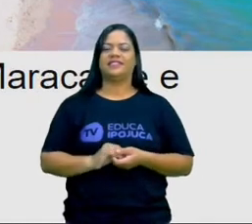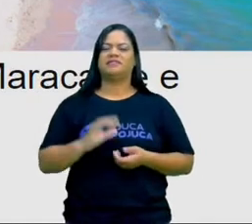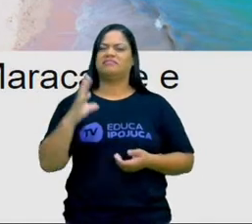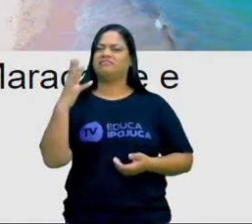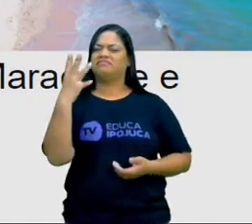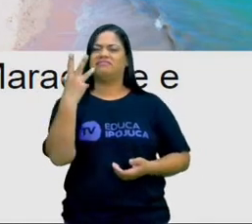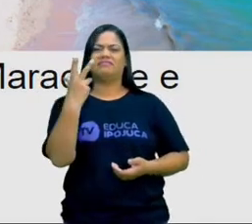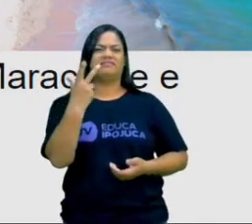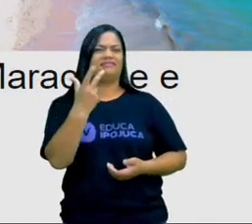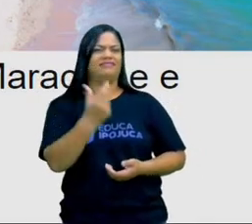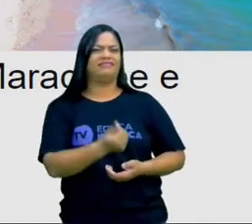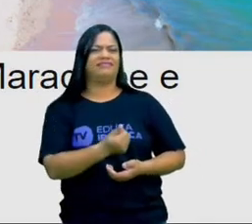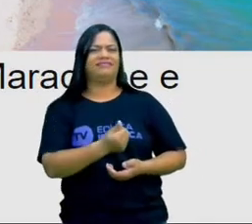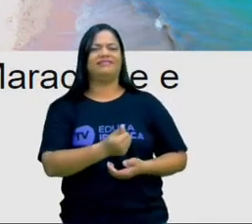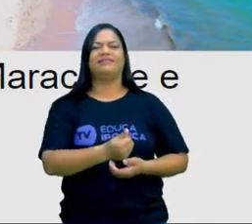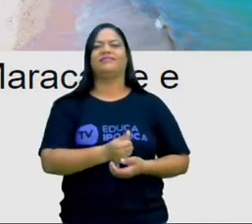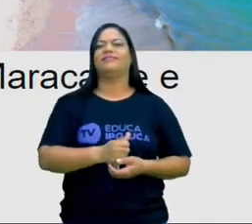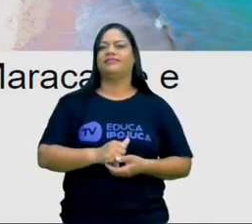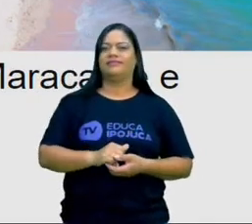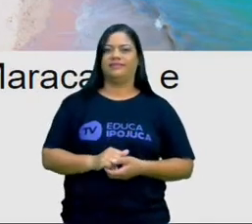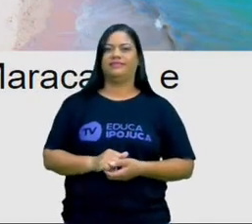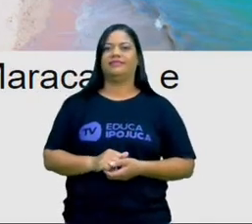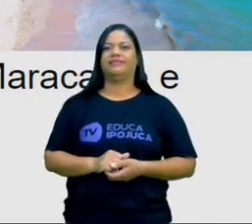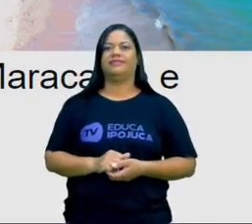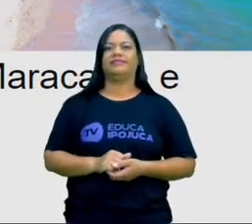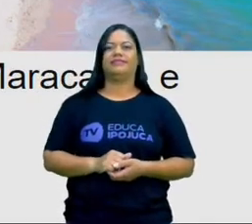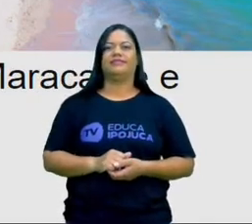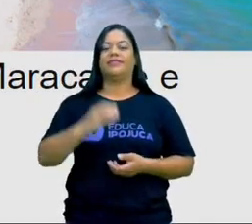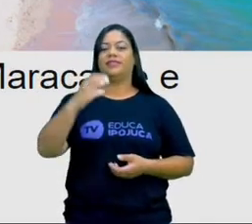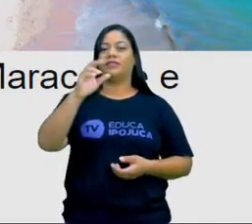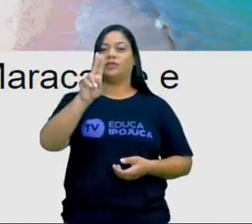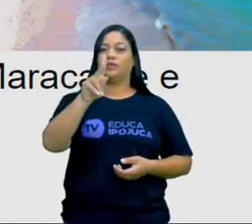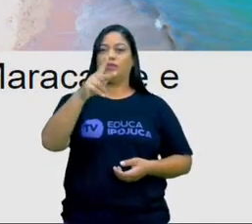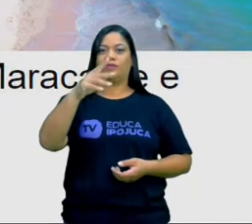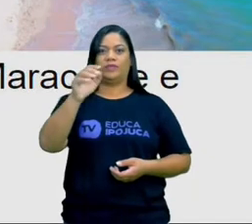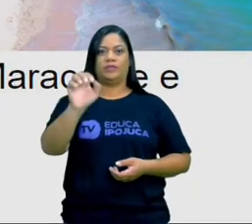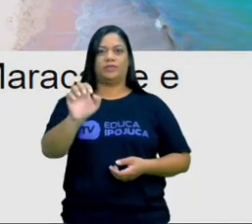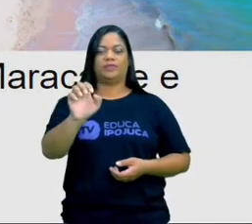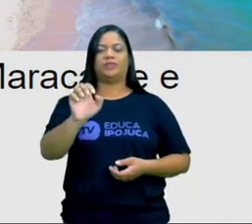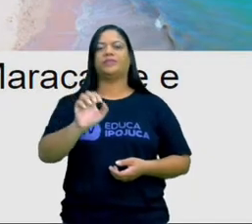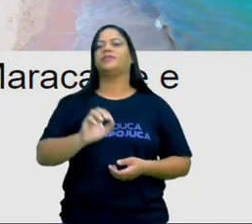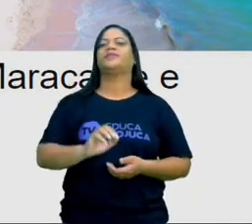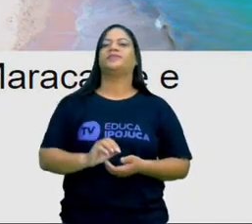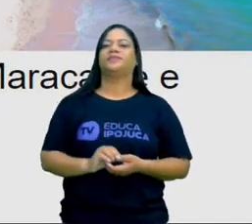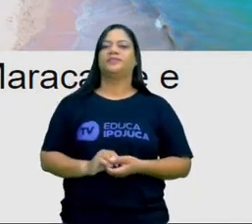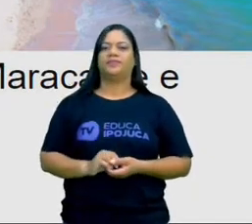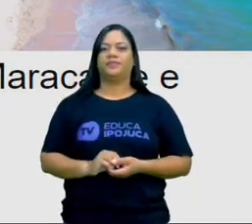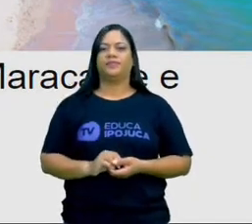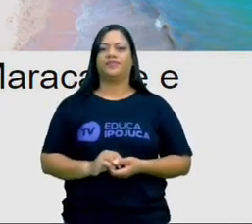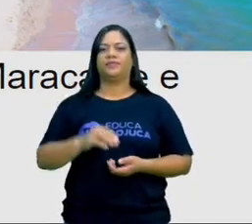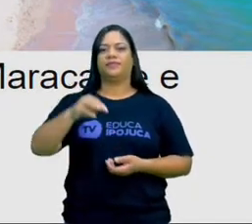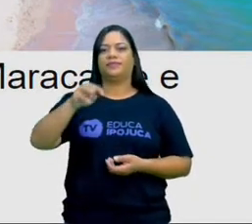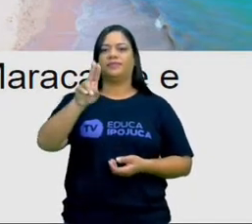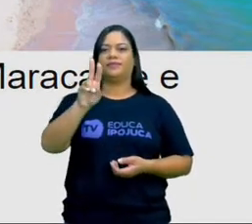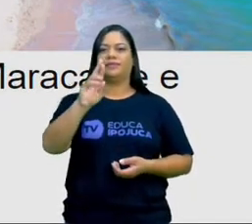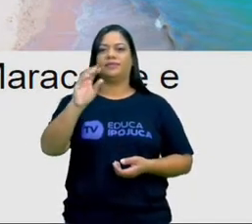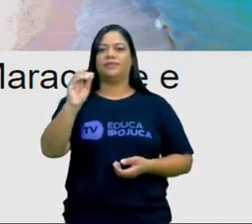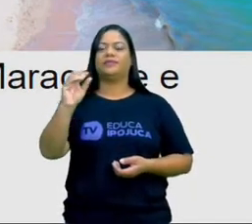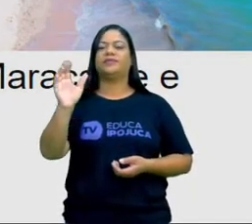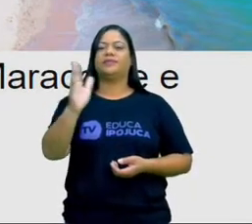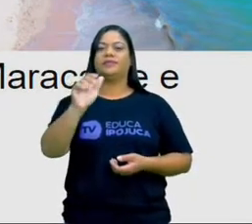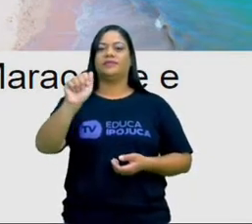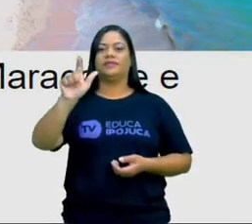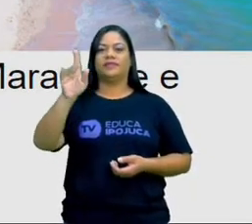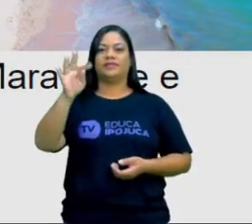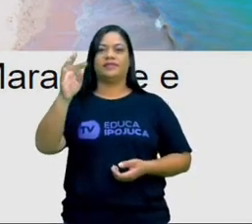litoral lindo. Essas praias também são a Praia do Coupe, que a gente está vendo aqui. A Praia do Muro Alto, de